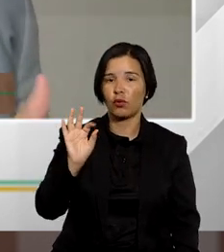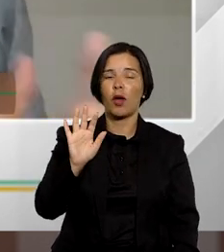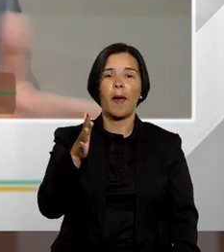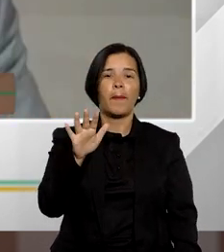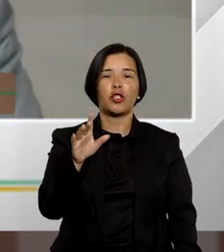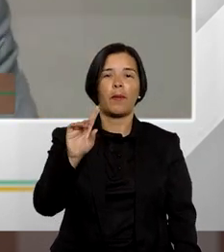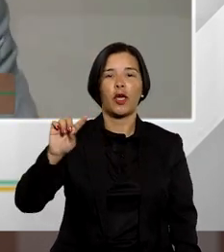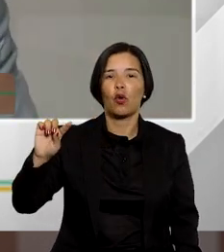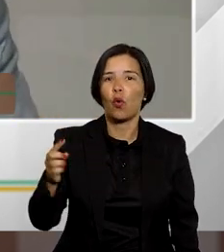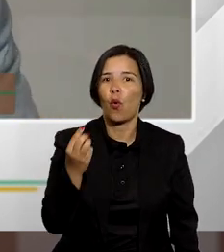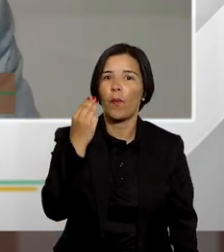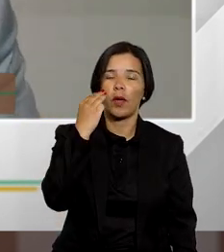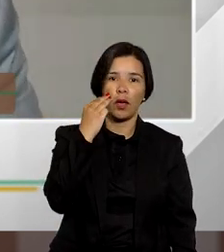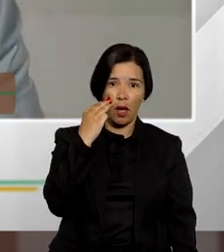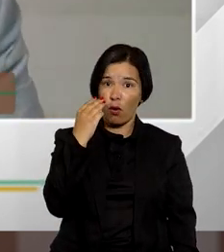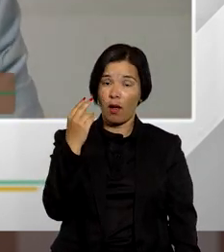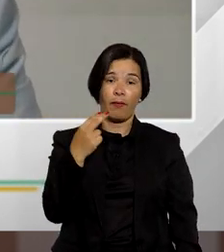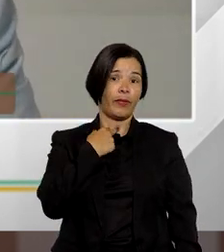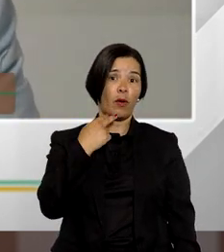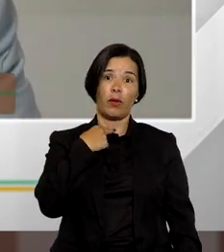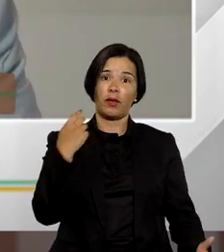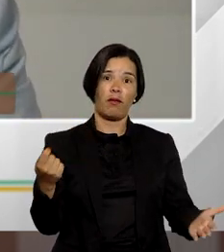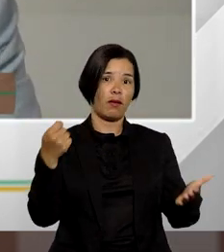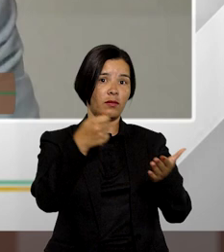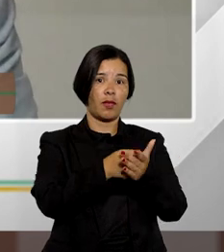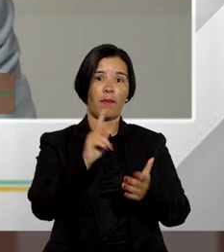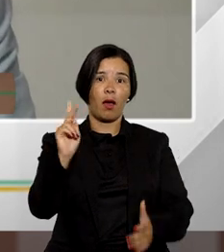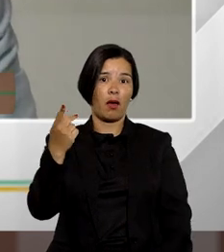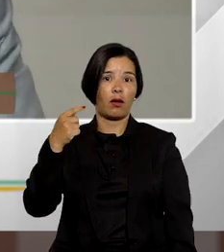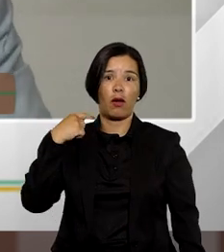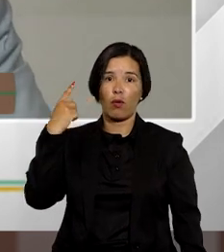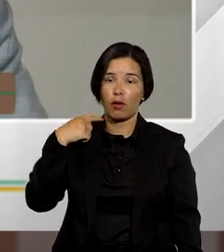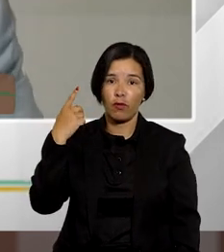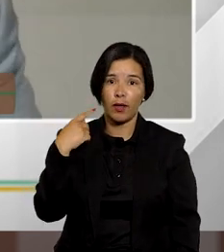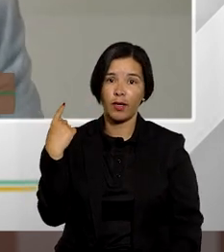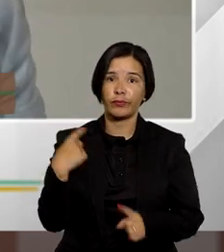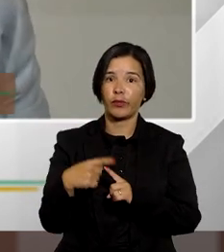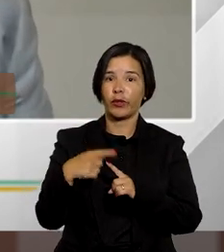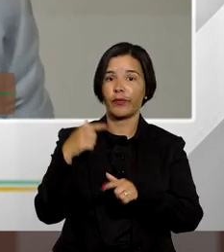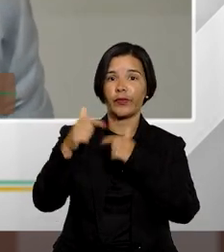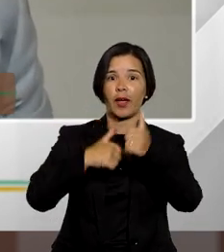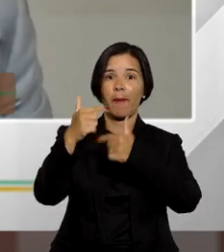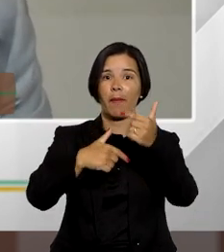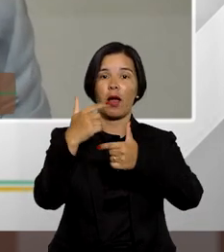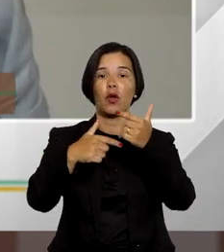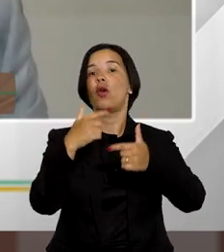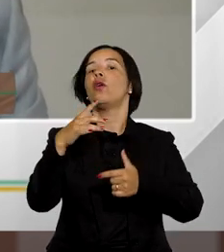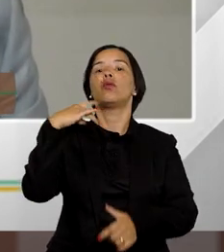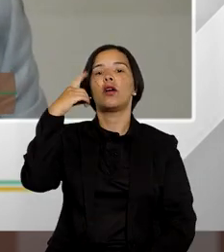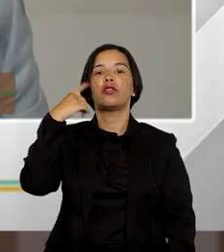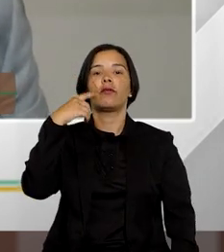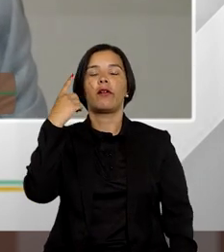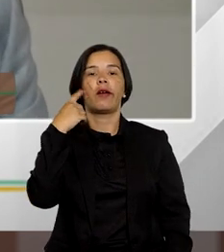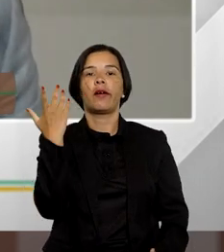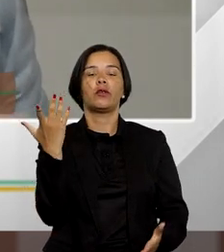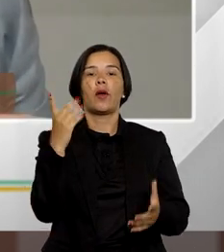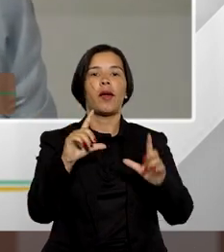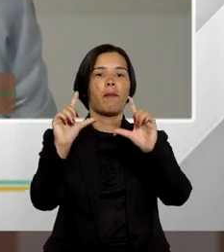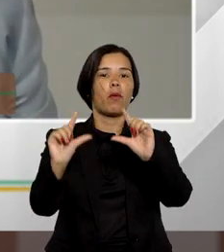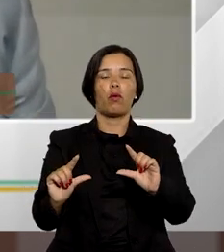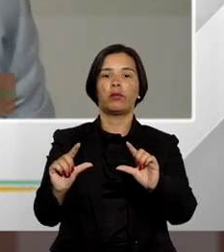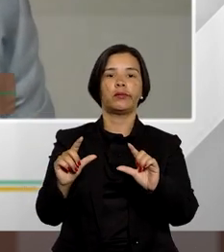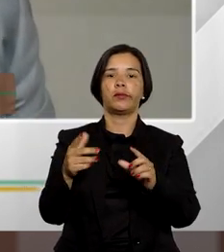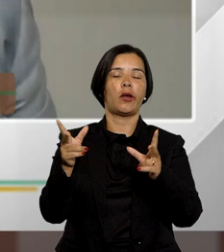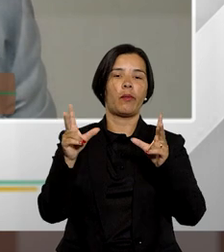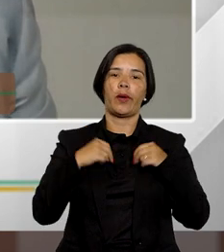de uma verba de um milhão não poderia ser naquele caso específico aplicado porque o trabalho do advogado não teria sido suficiente a